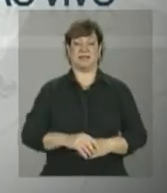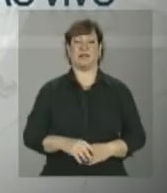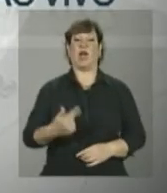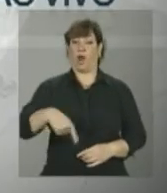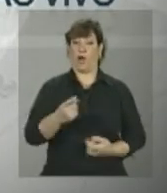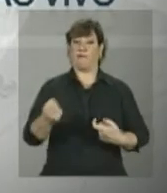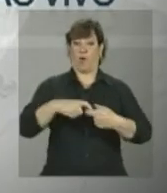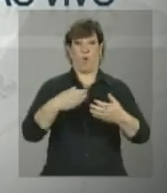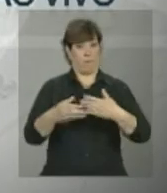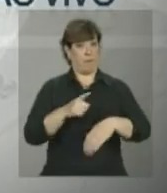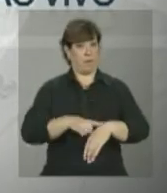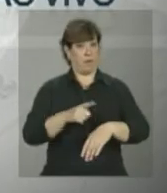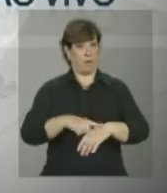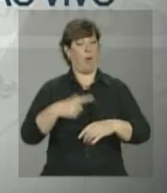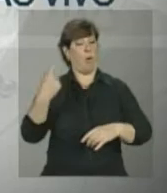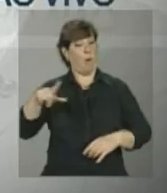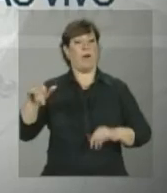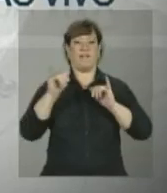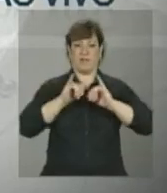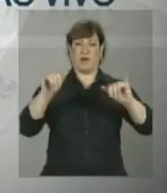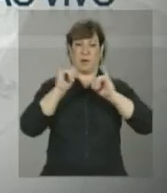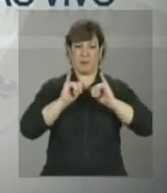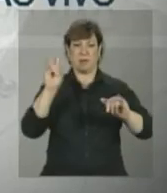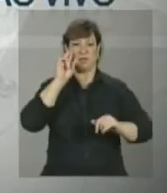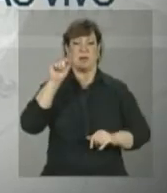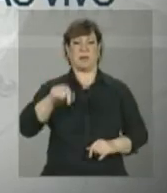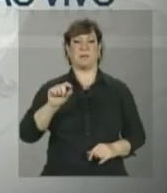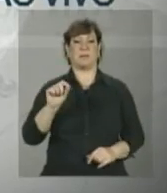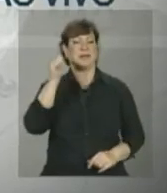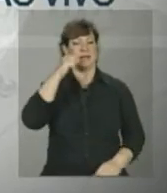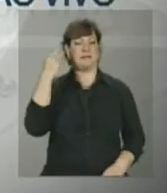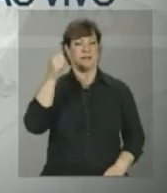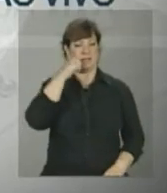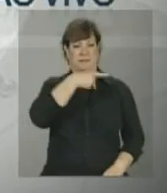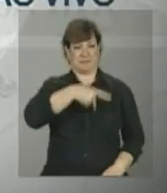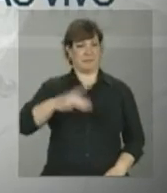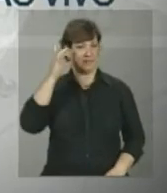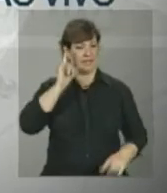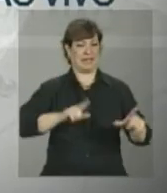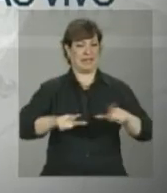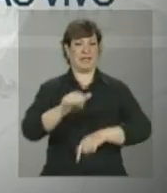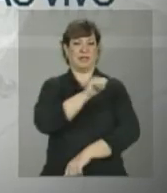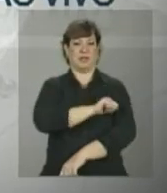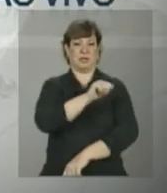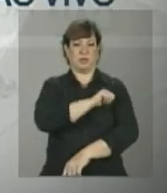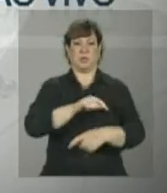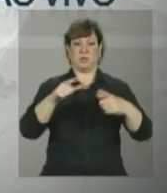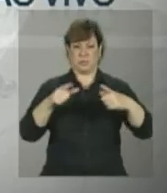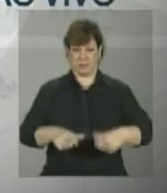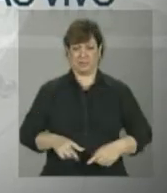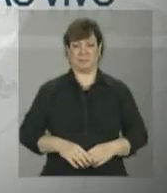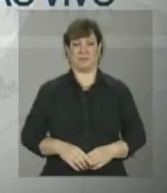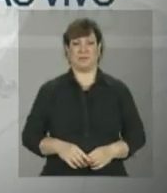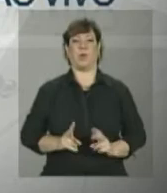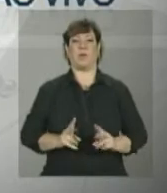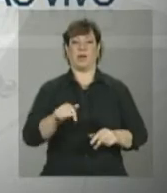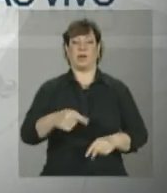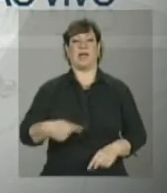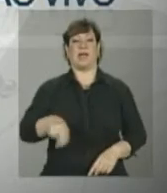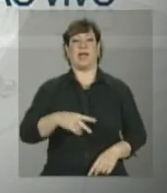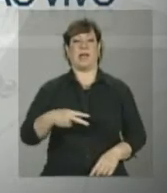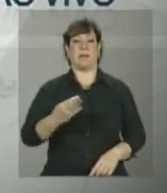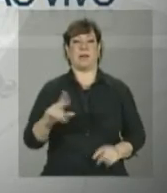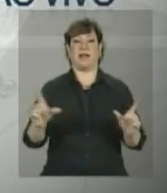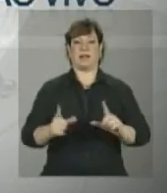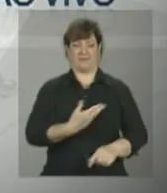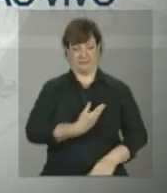E nós voltamos daqui a pouco com outras informações sobre a viagem de trabalho da presidenta Dilma Rousseff ao Rio de Janeiro. Continue